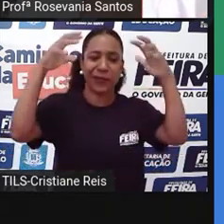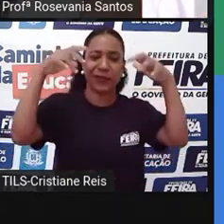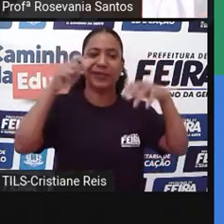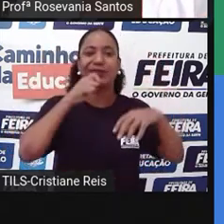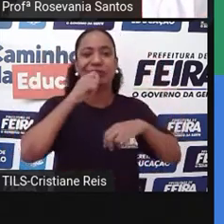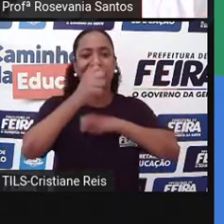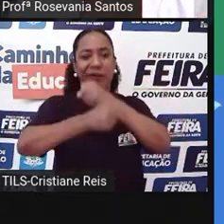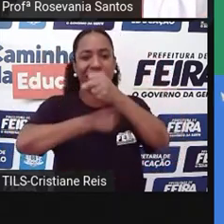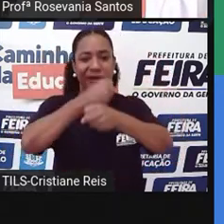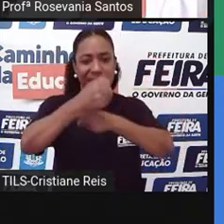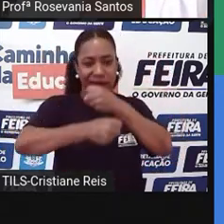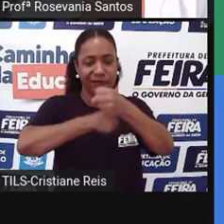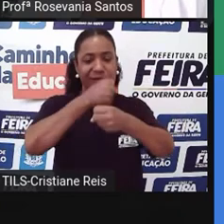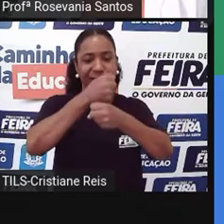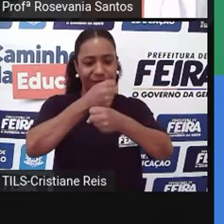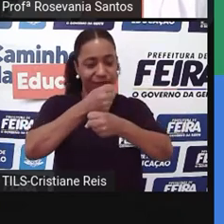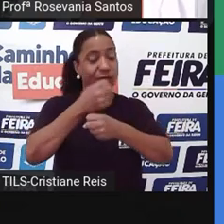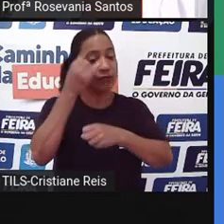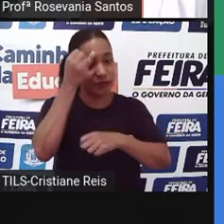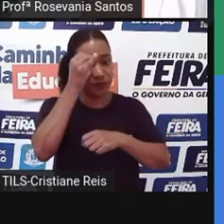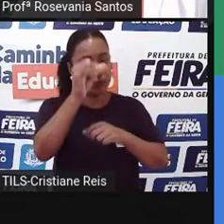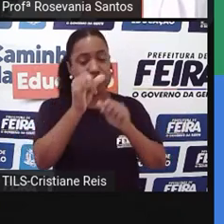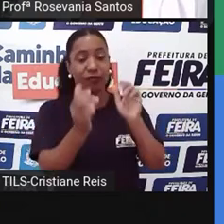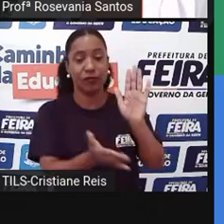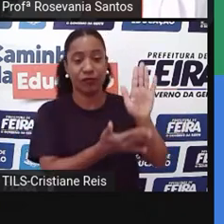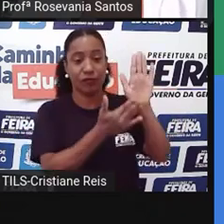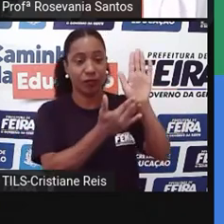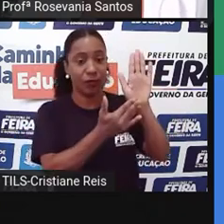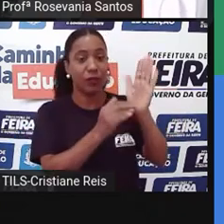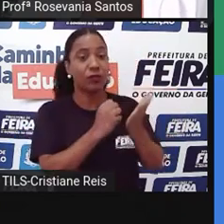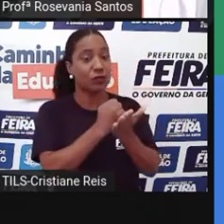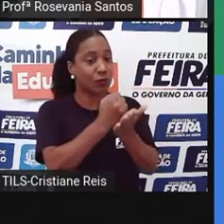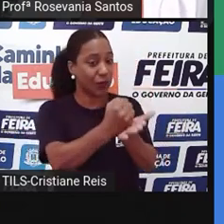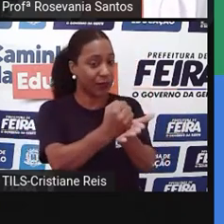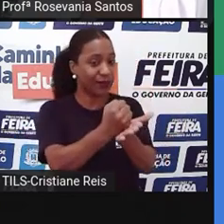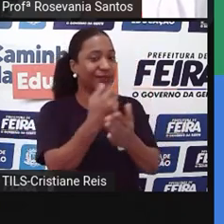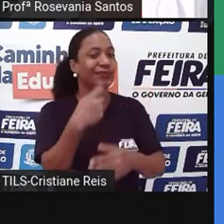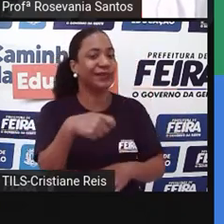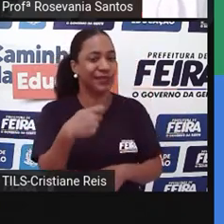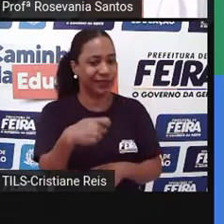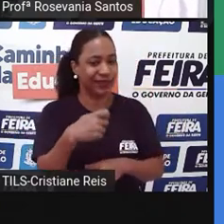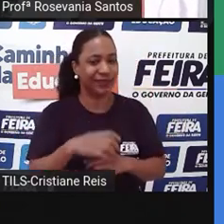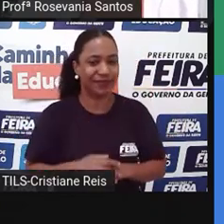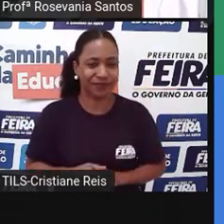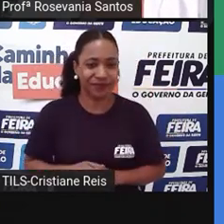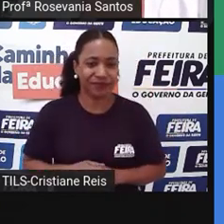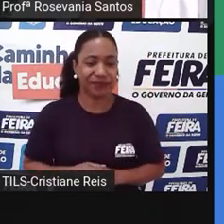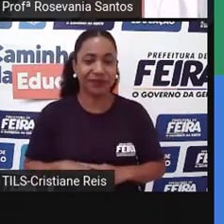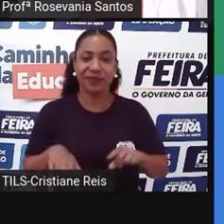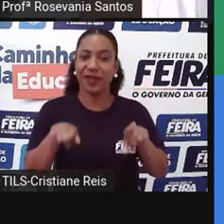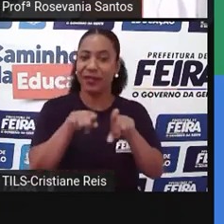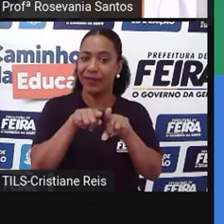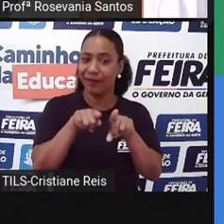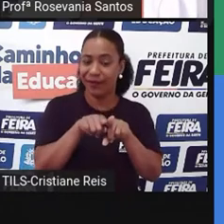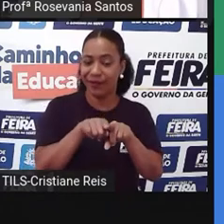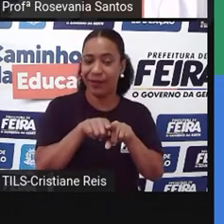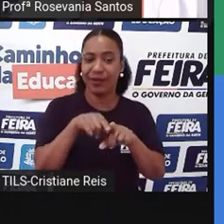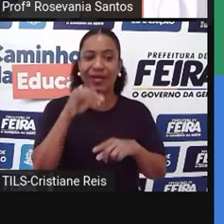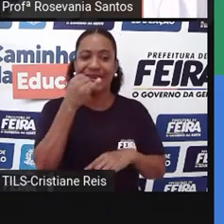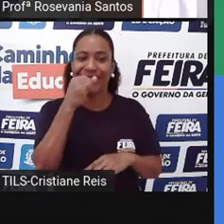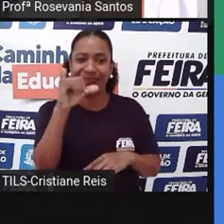a falta de água. E a chegada da energia, isso é um fator importante justamente pelo fato de que essa